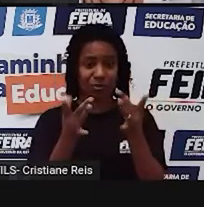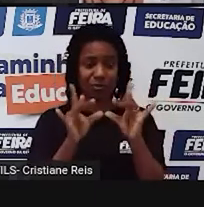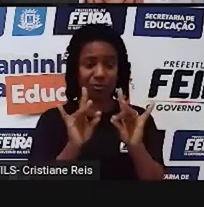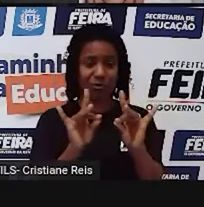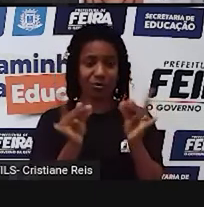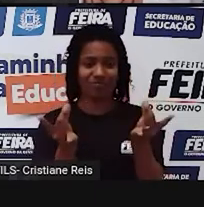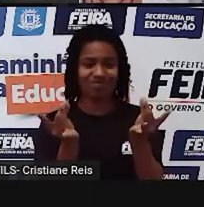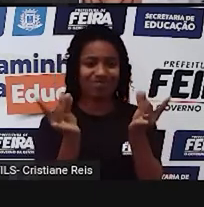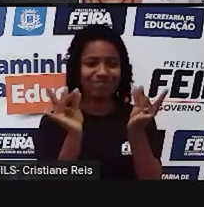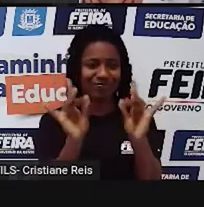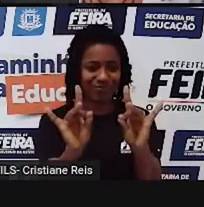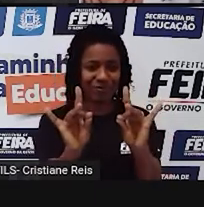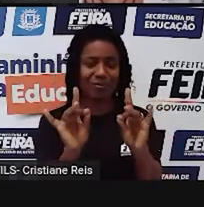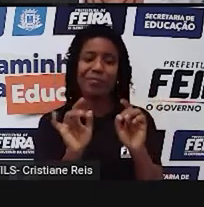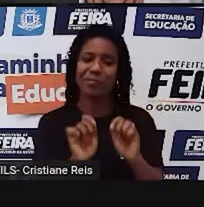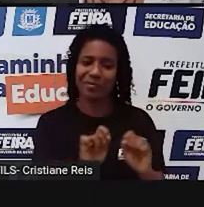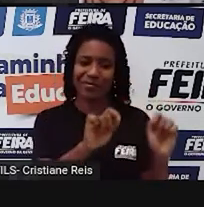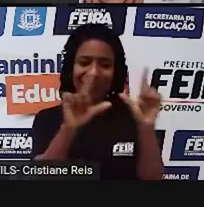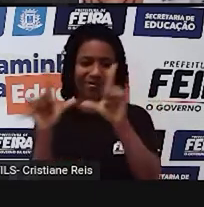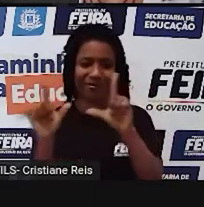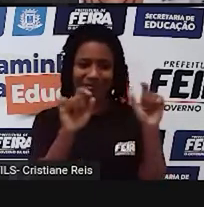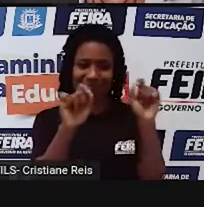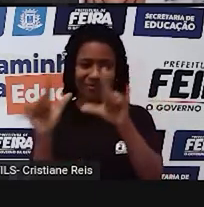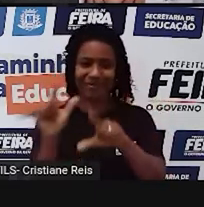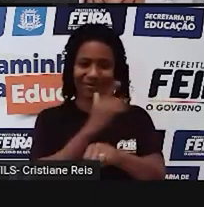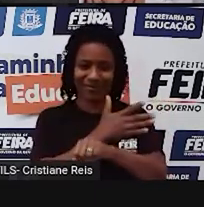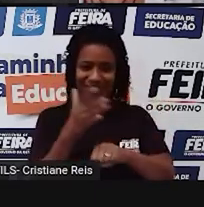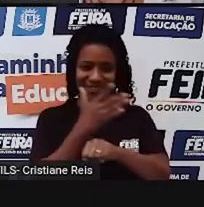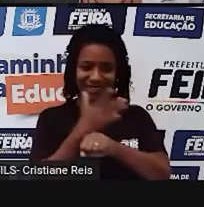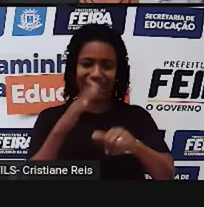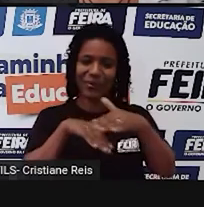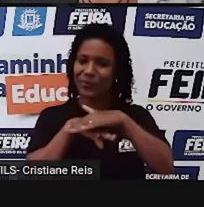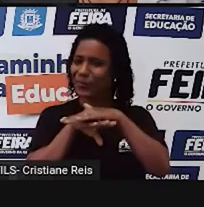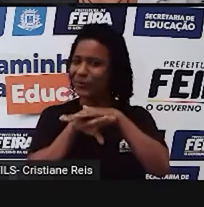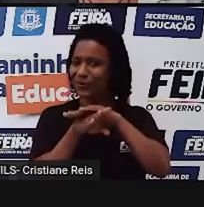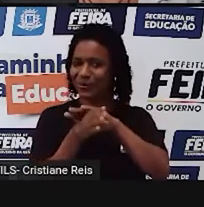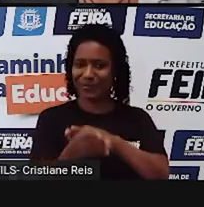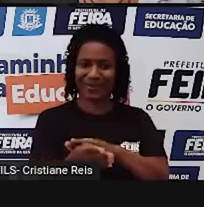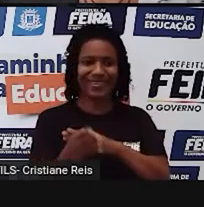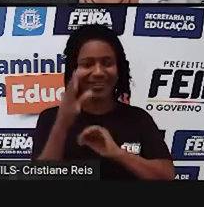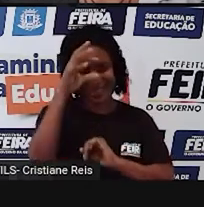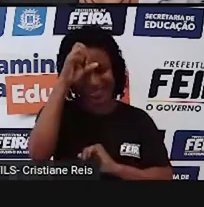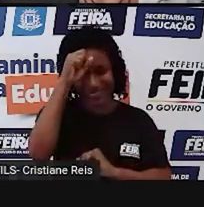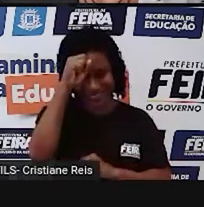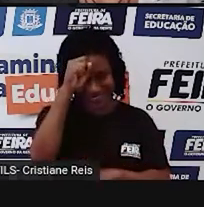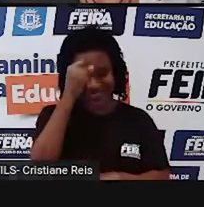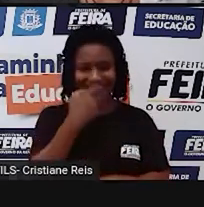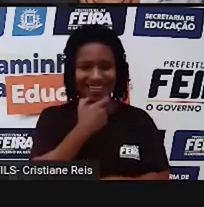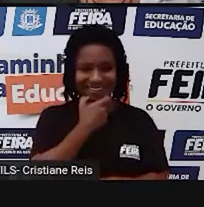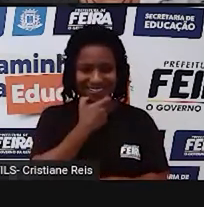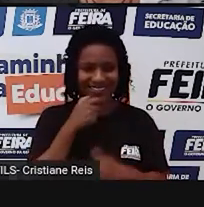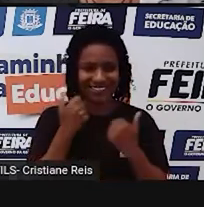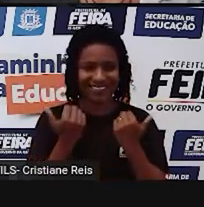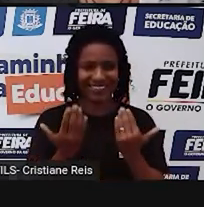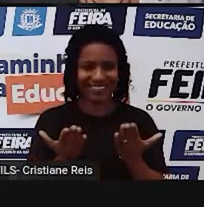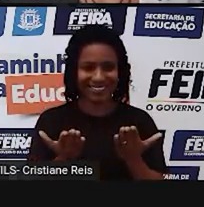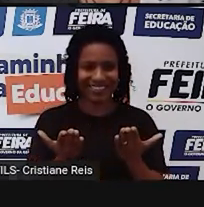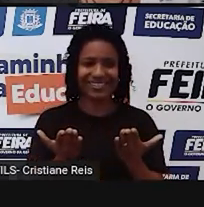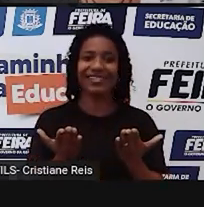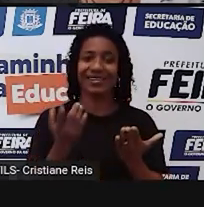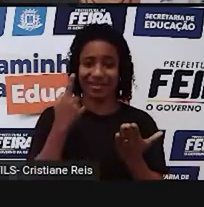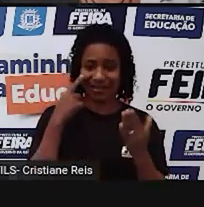para desenvolver a sua aprendizagem no idiom. Let's start. Vamos começar. Regular verbs,